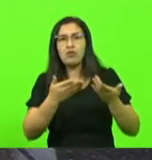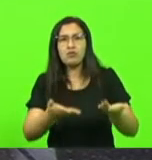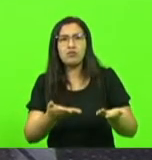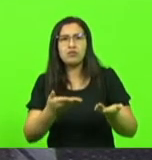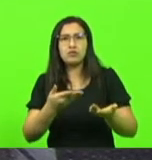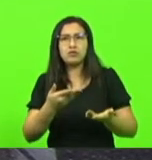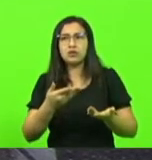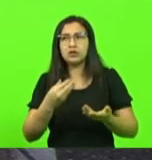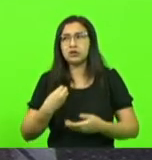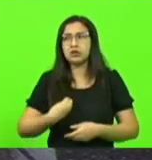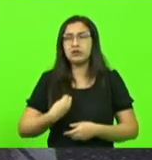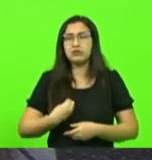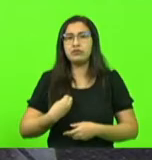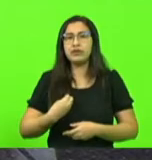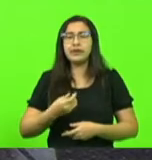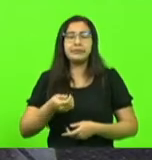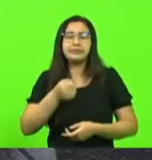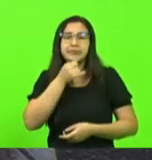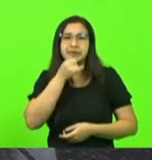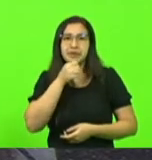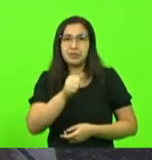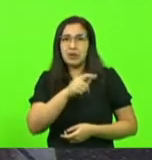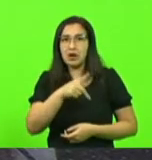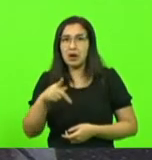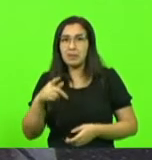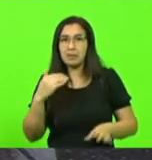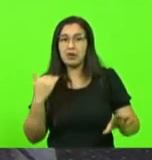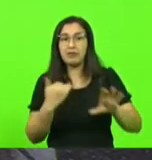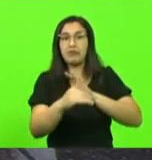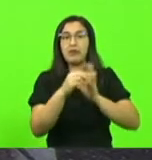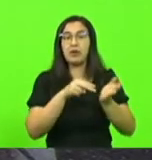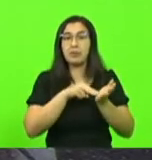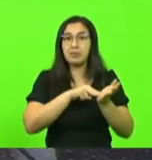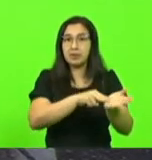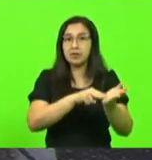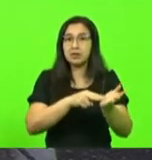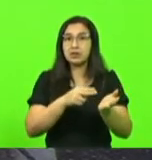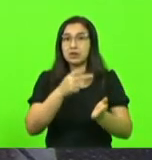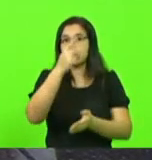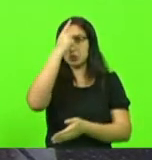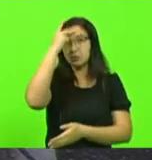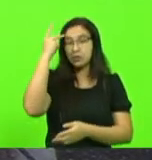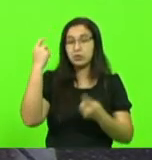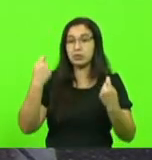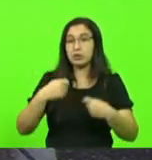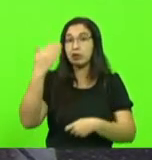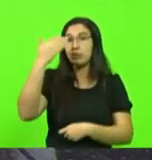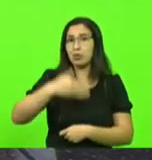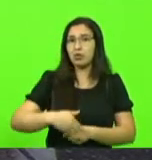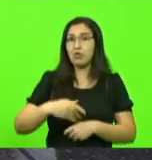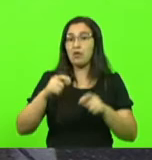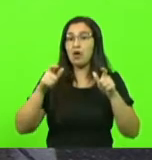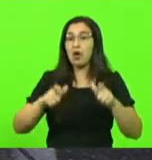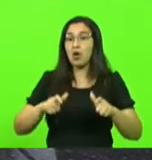aplicativo ele manda uma mensagem aleatória para a pessoa e a pessoa tem alguns minutos para provar onde ela está.